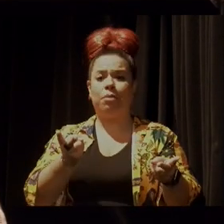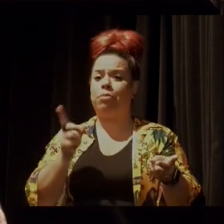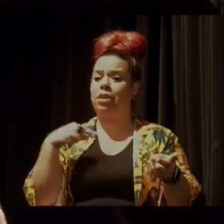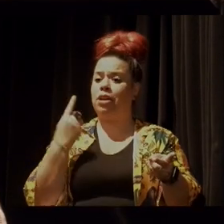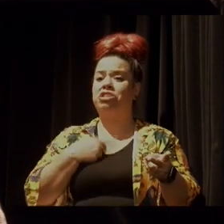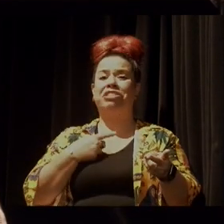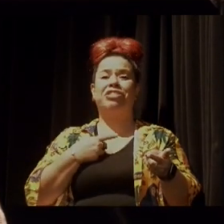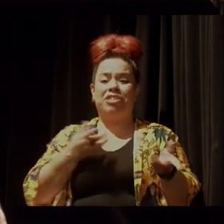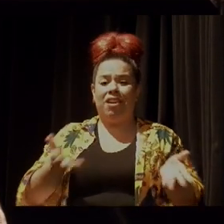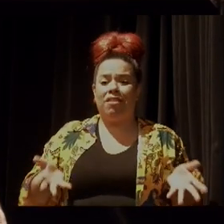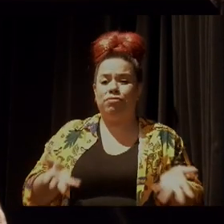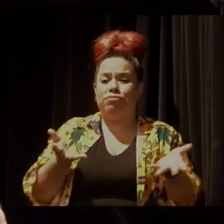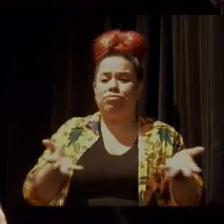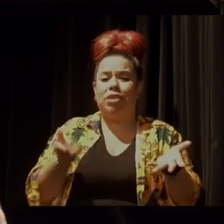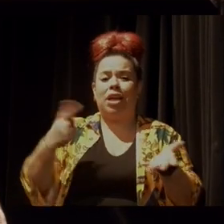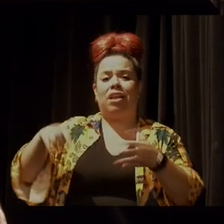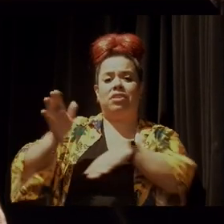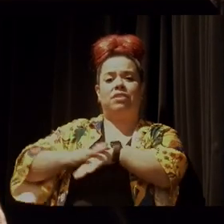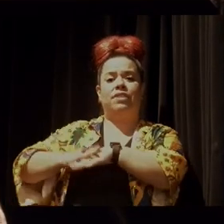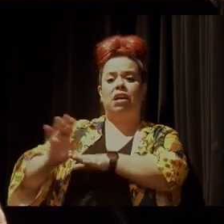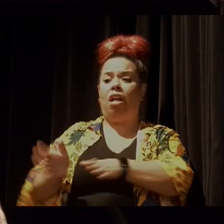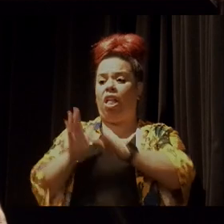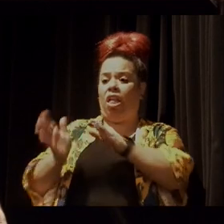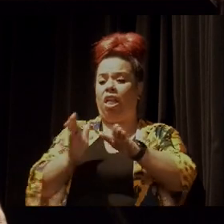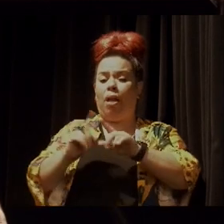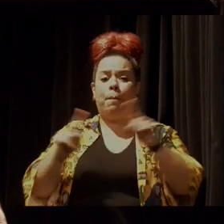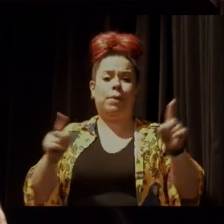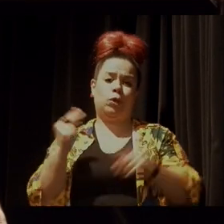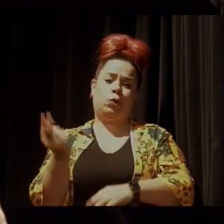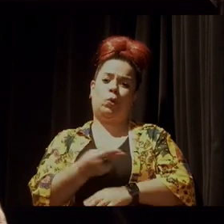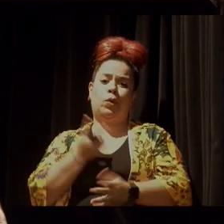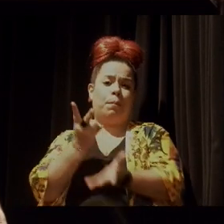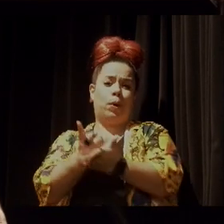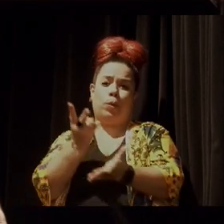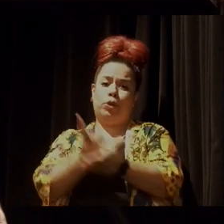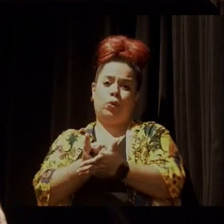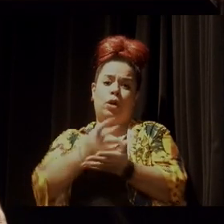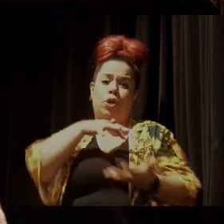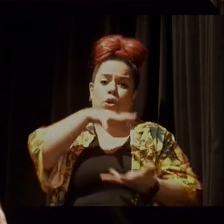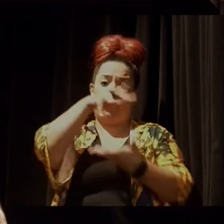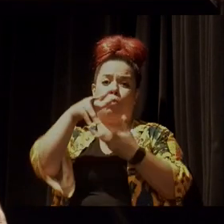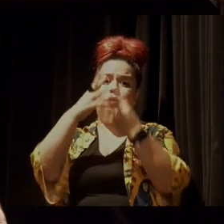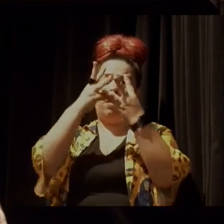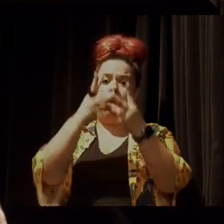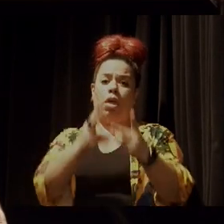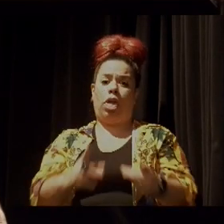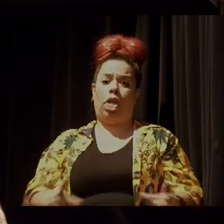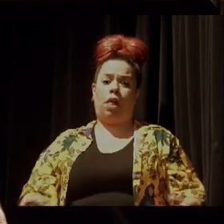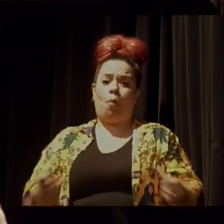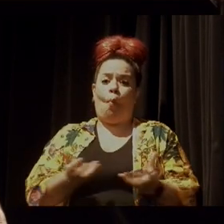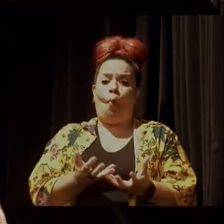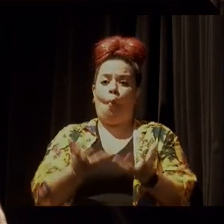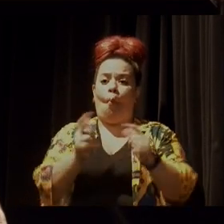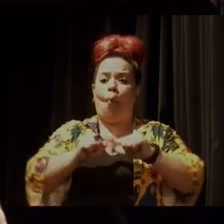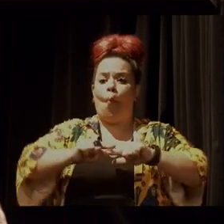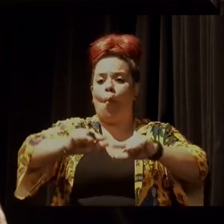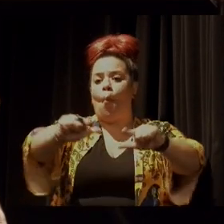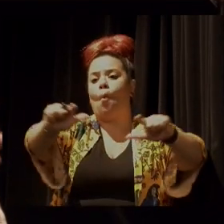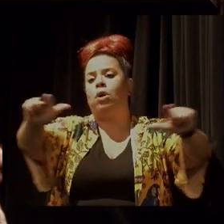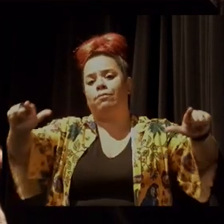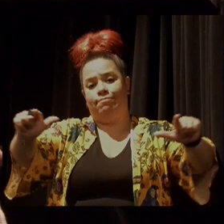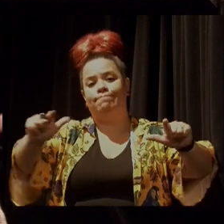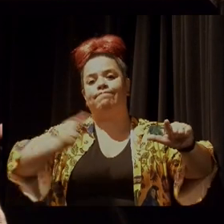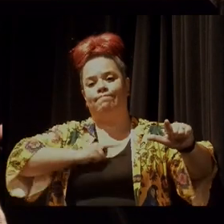incentivar mais a produção insustentável e que vai levando esse planeta ao esgotamento. Então, rever